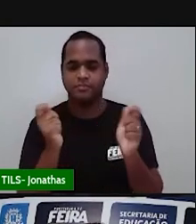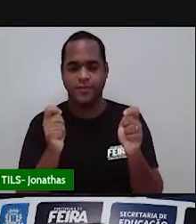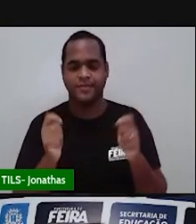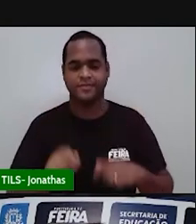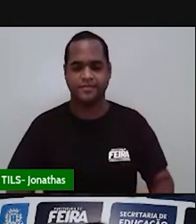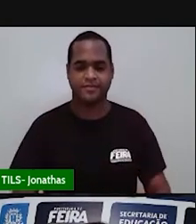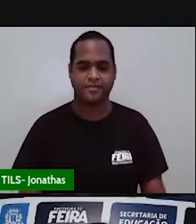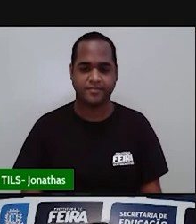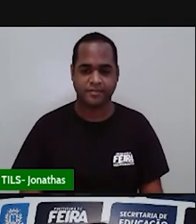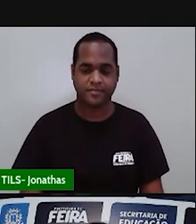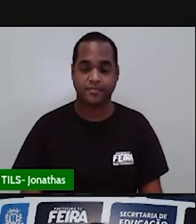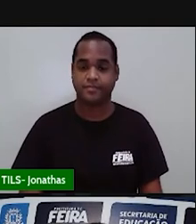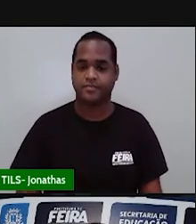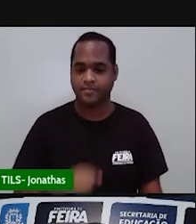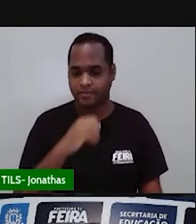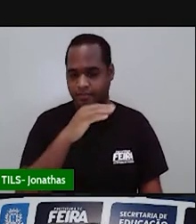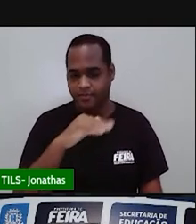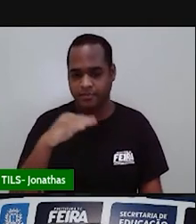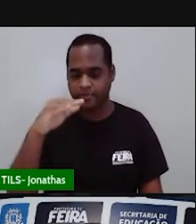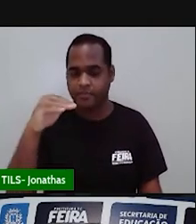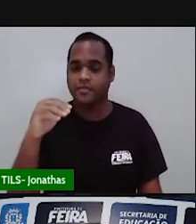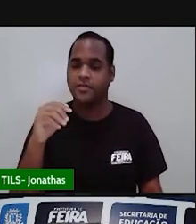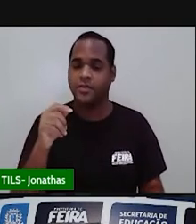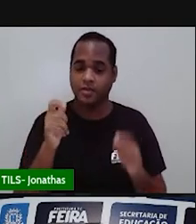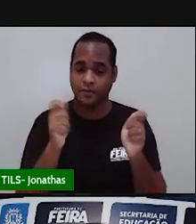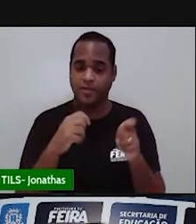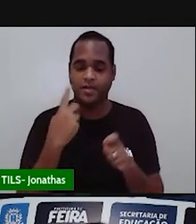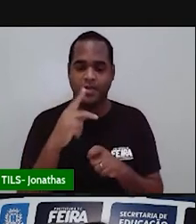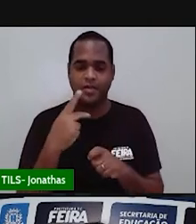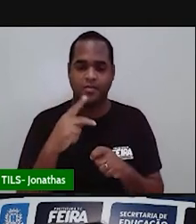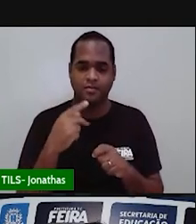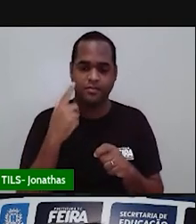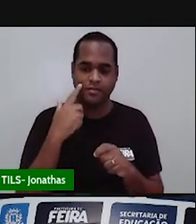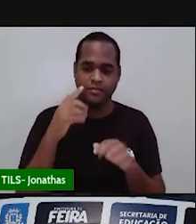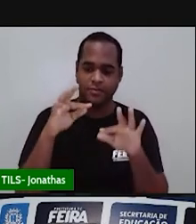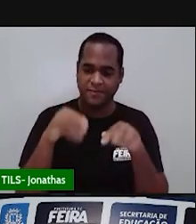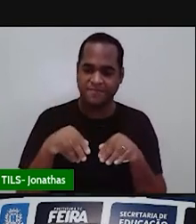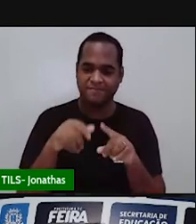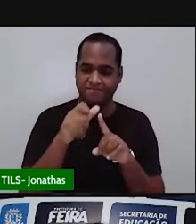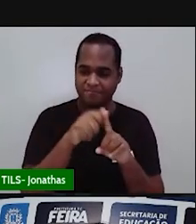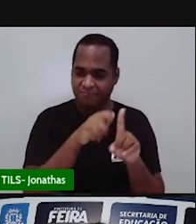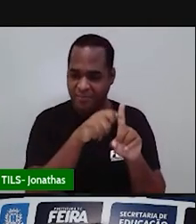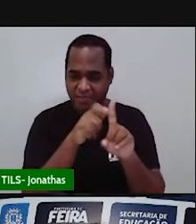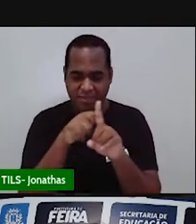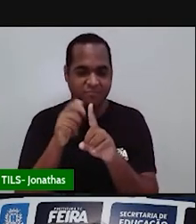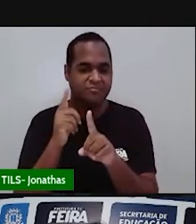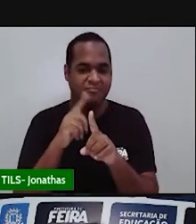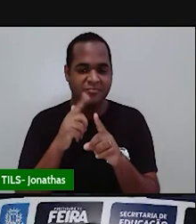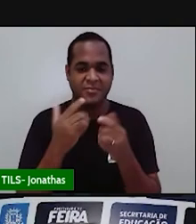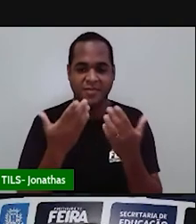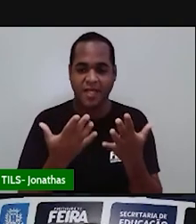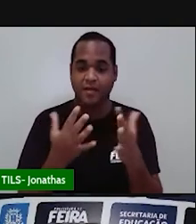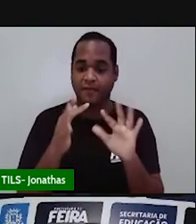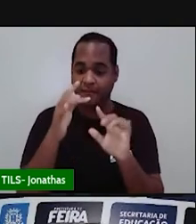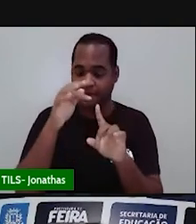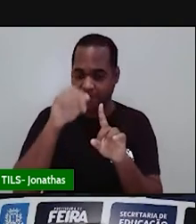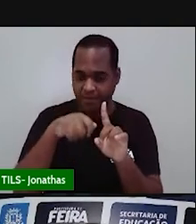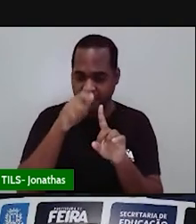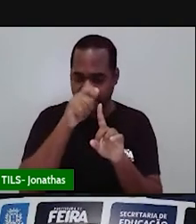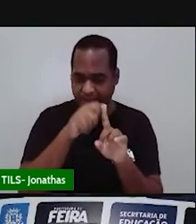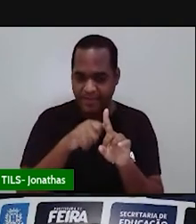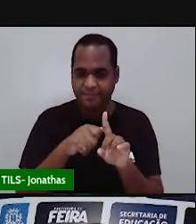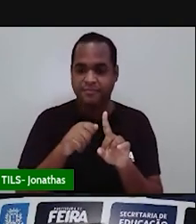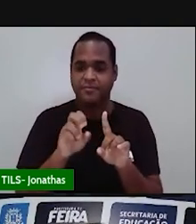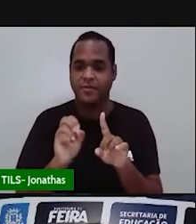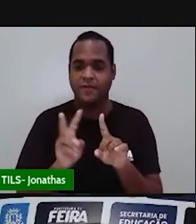casa. Tem um gráficozinho e nesse gráficozinho você tem aí os últimos meses. Você pega os últimos seis com os